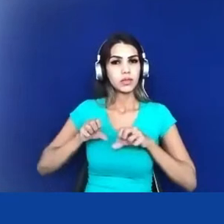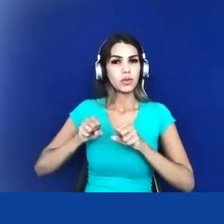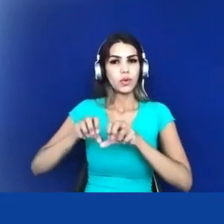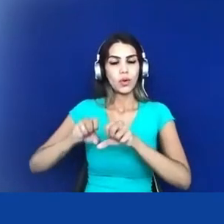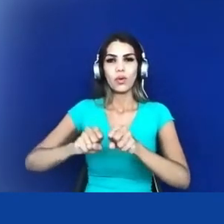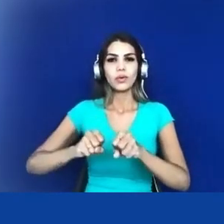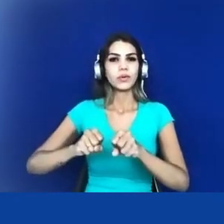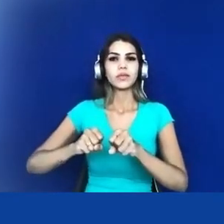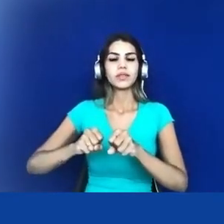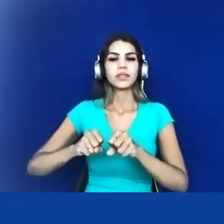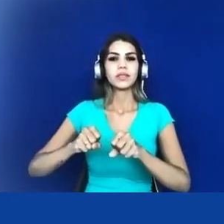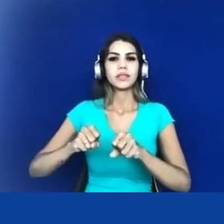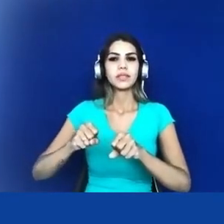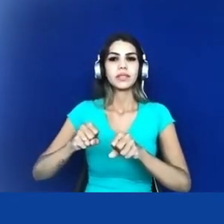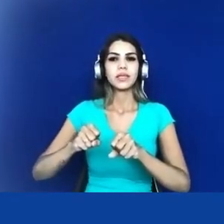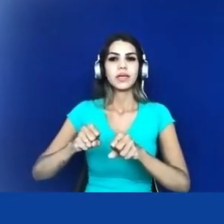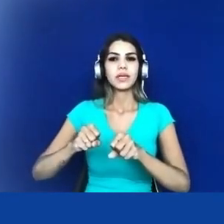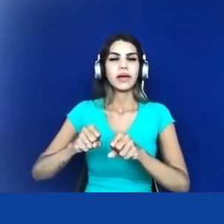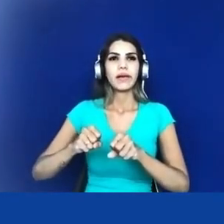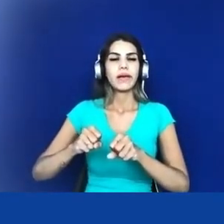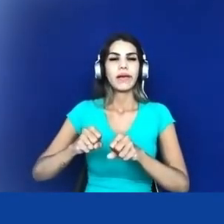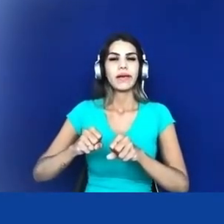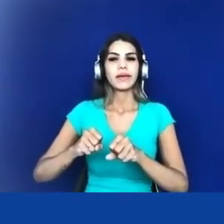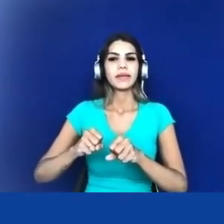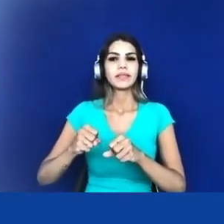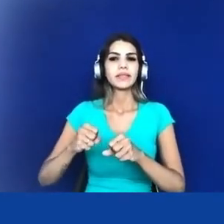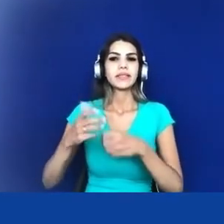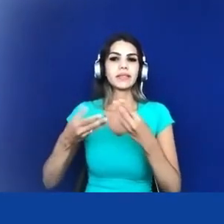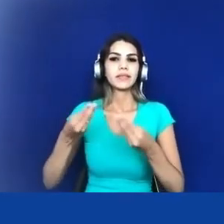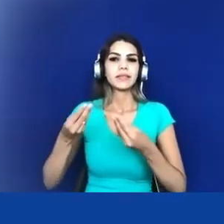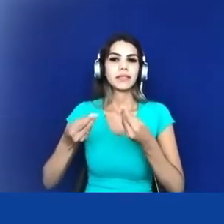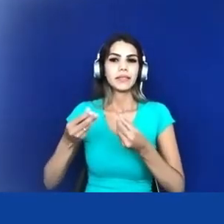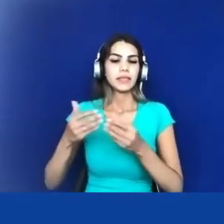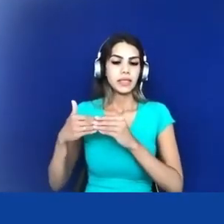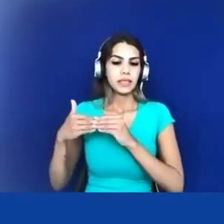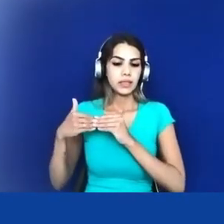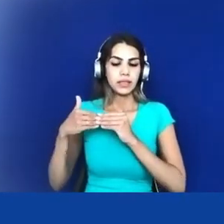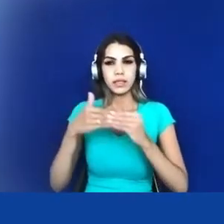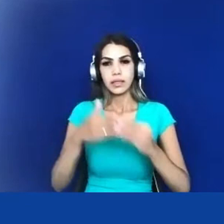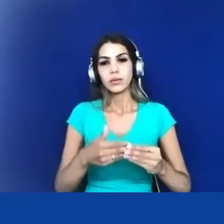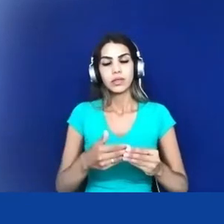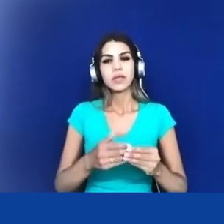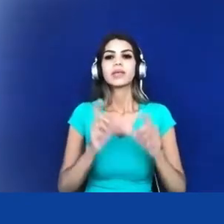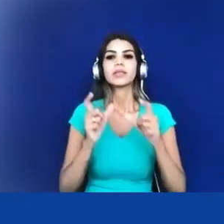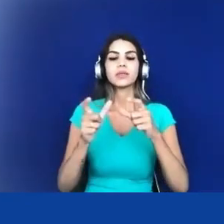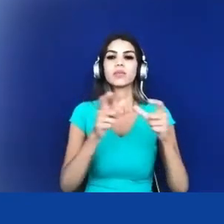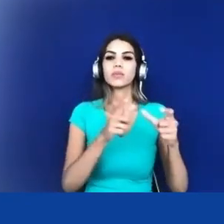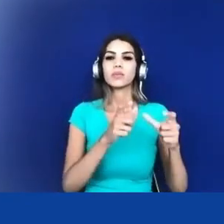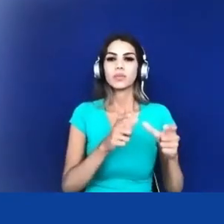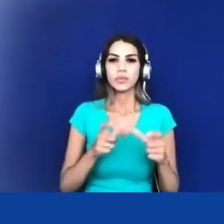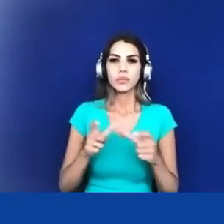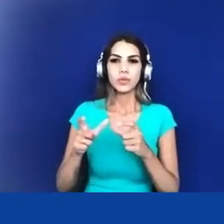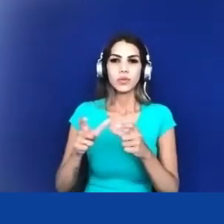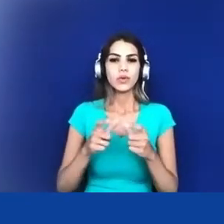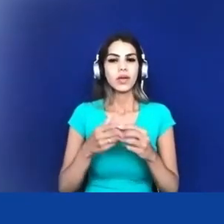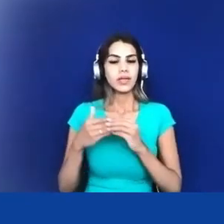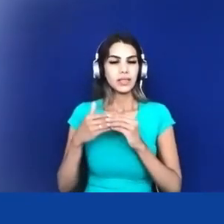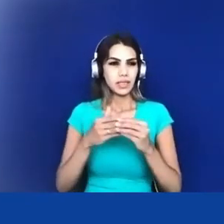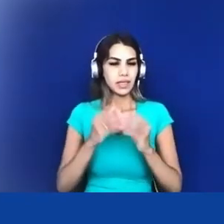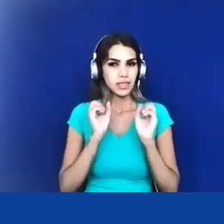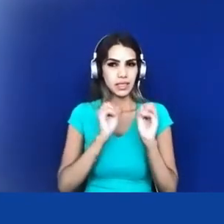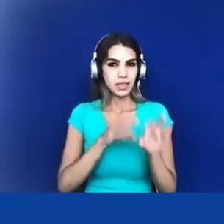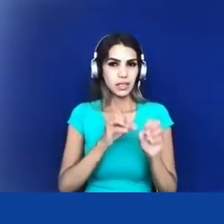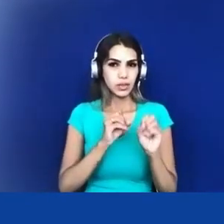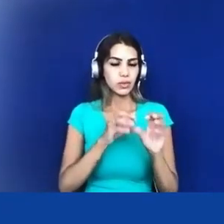os territórios que foram se constituir a nossa nação a educação para as